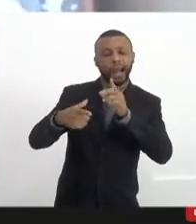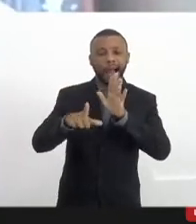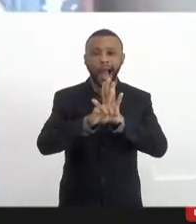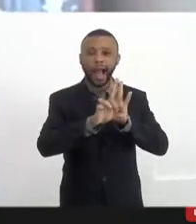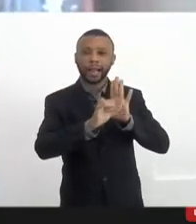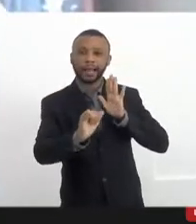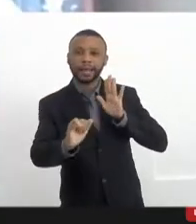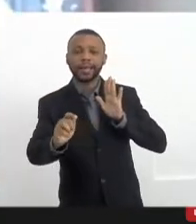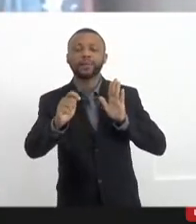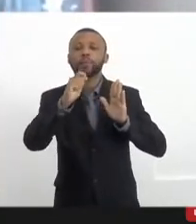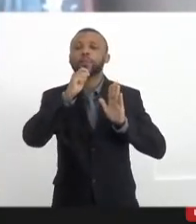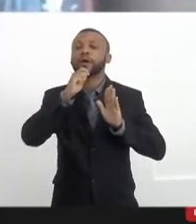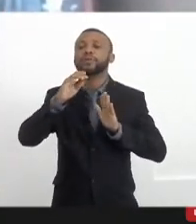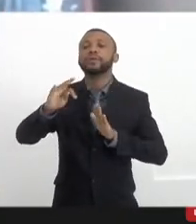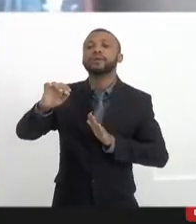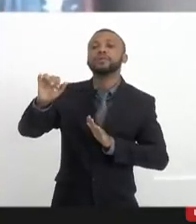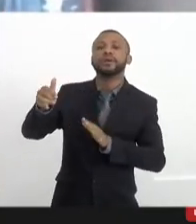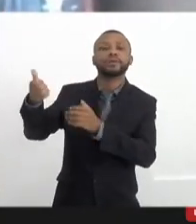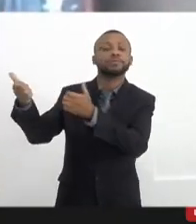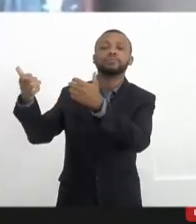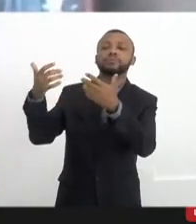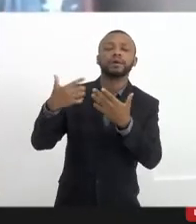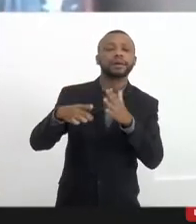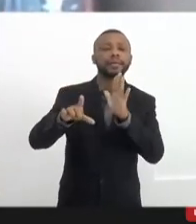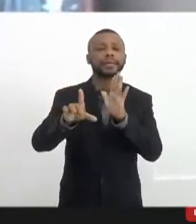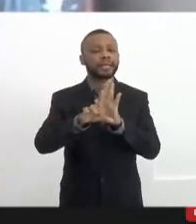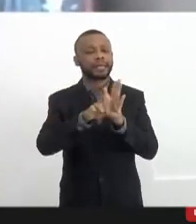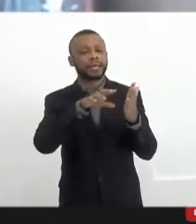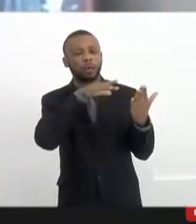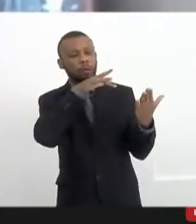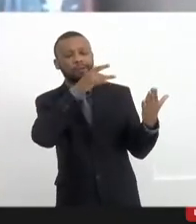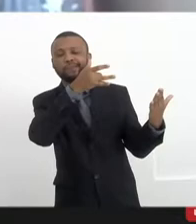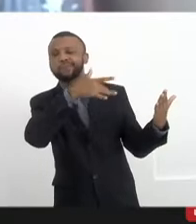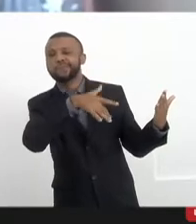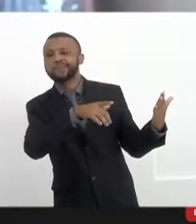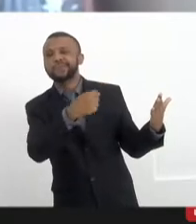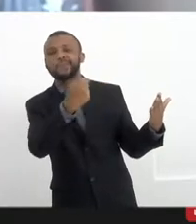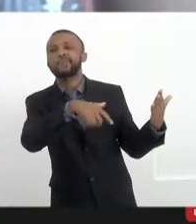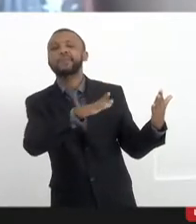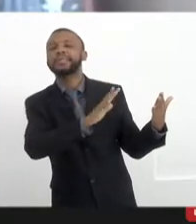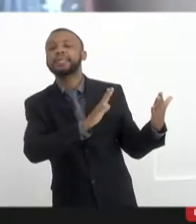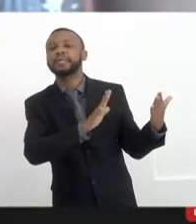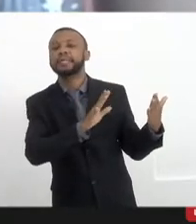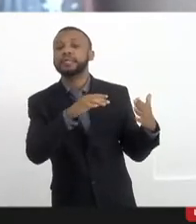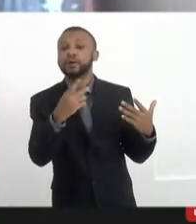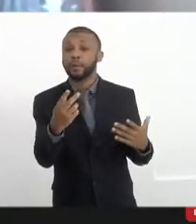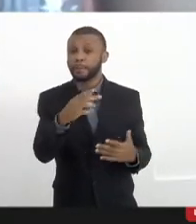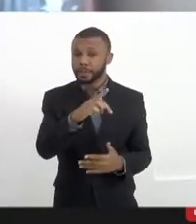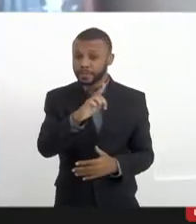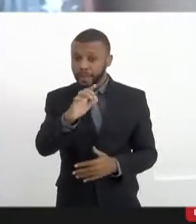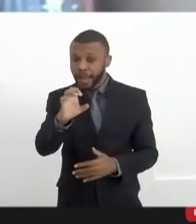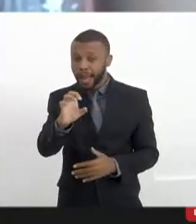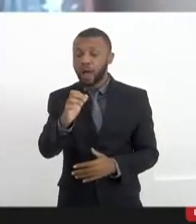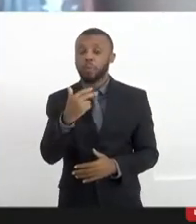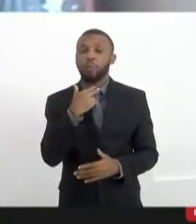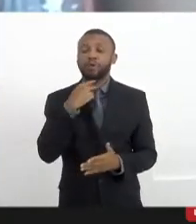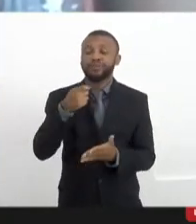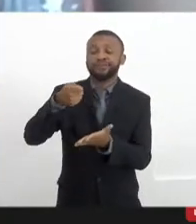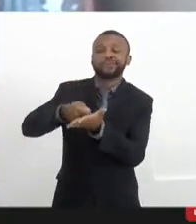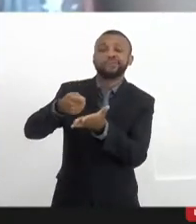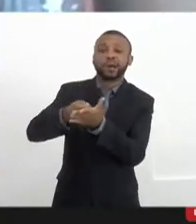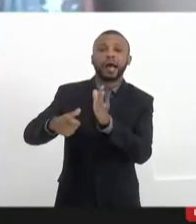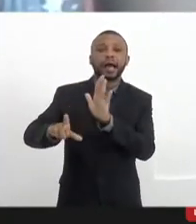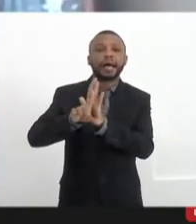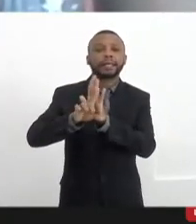o Tribunal de Justiça tenha dito que a lei é ruim. Então, o nosso Procurador-Geral não pode botar uma toga e dizer que a lei é inconstitucional,